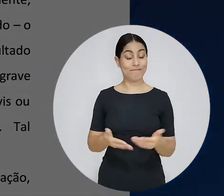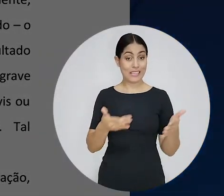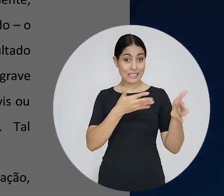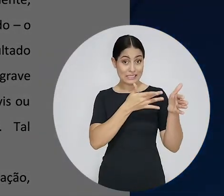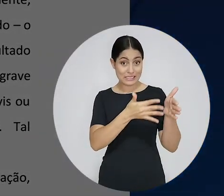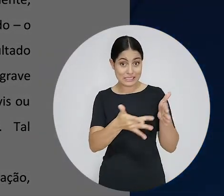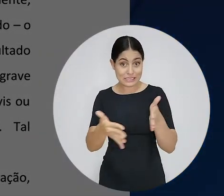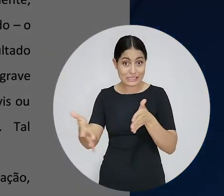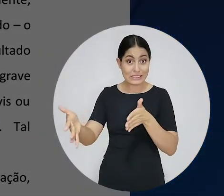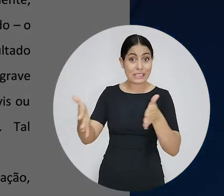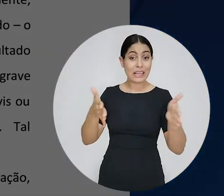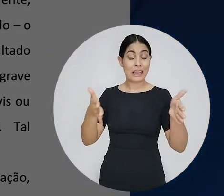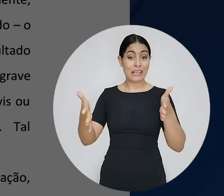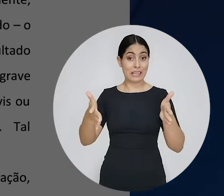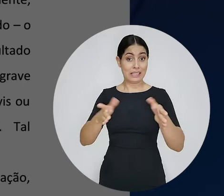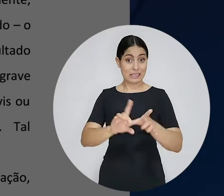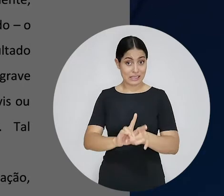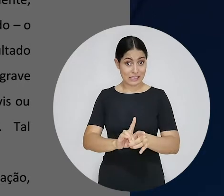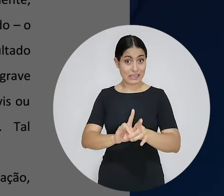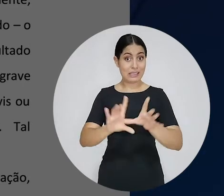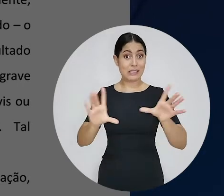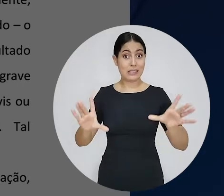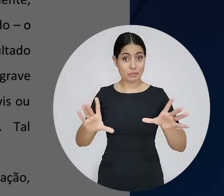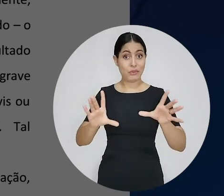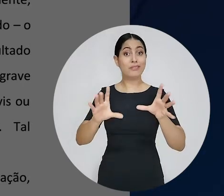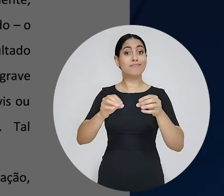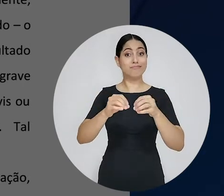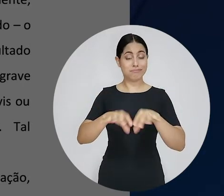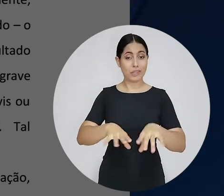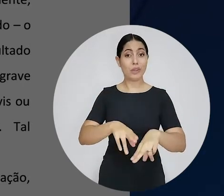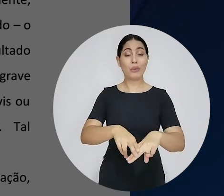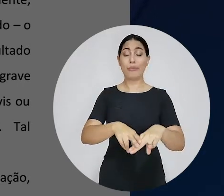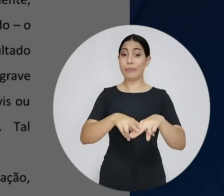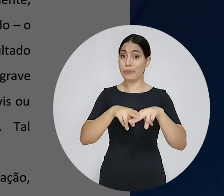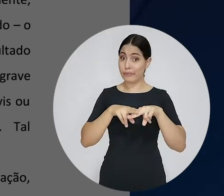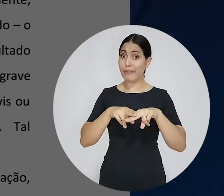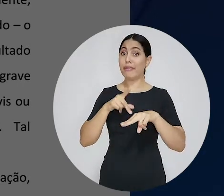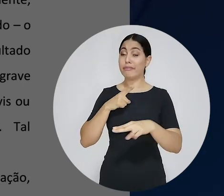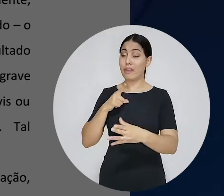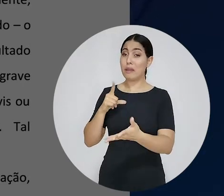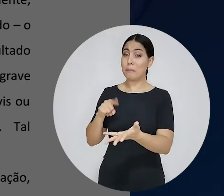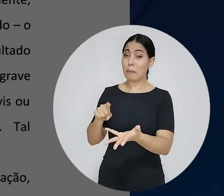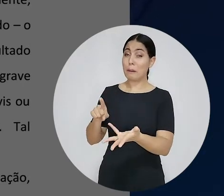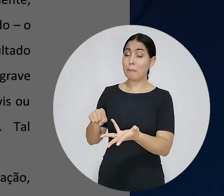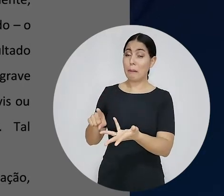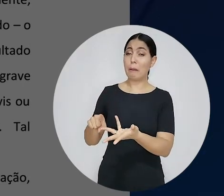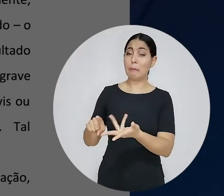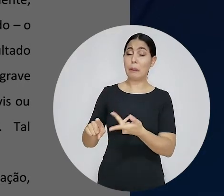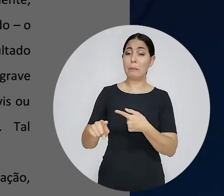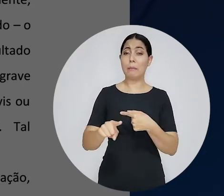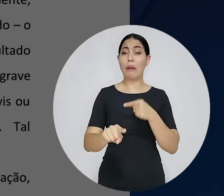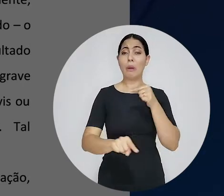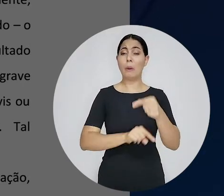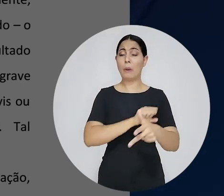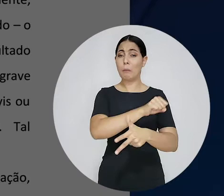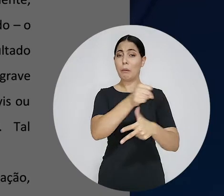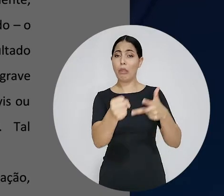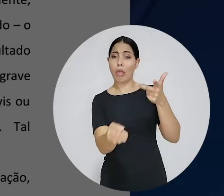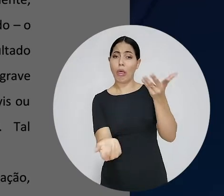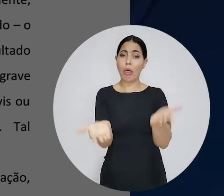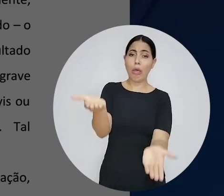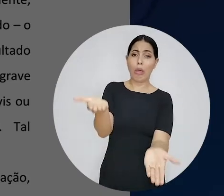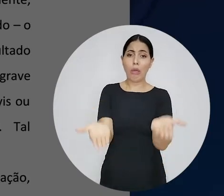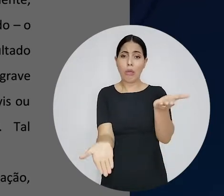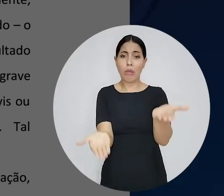lamentavelmente, o processo de erosão democrática prossegue atingindo contornos incompatíveis com o equilíbrio